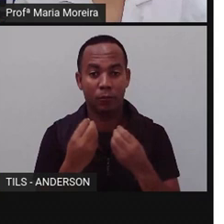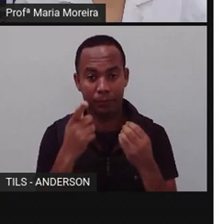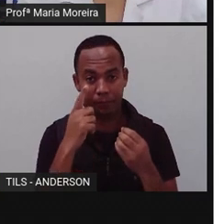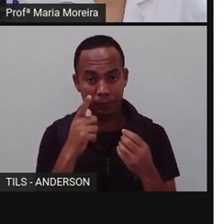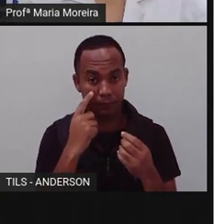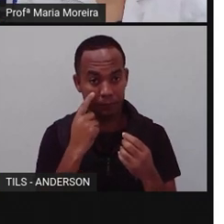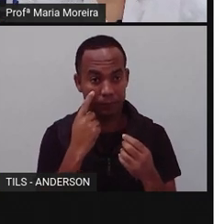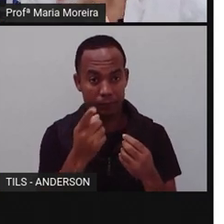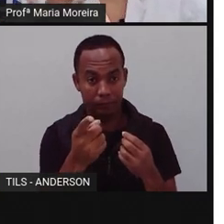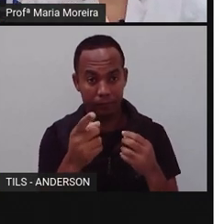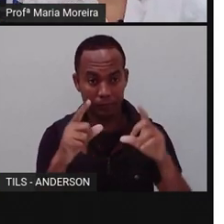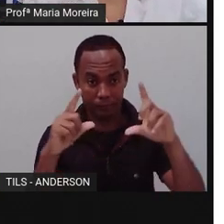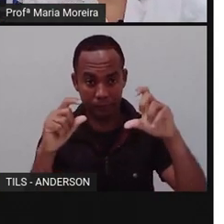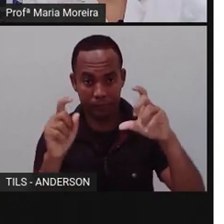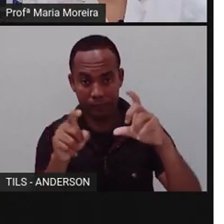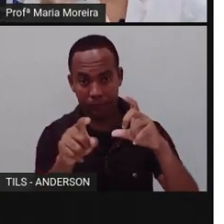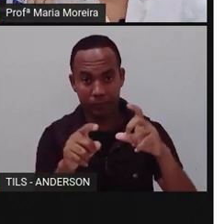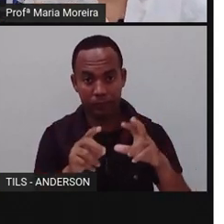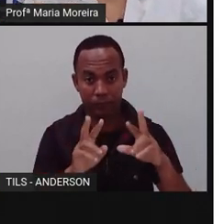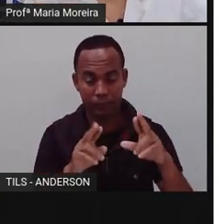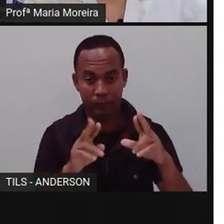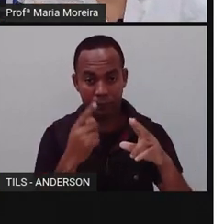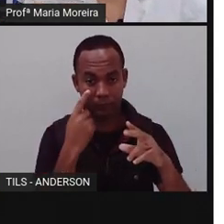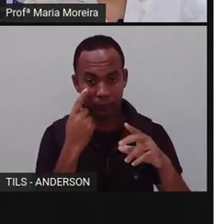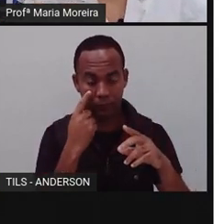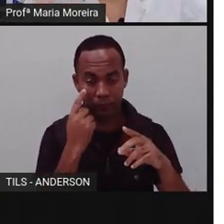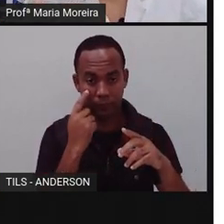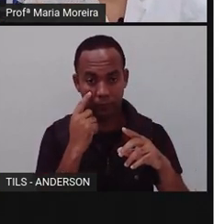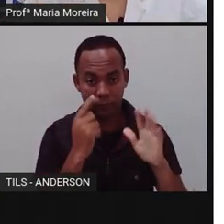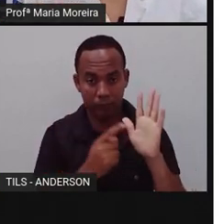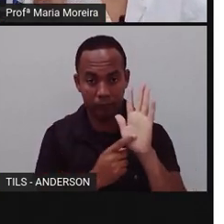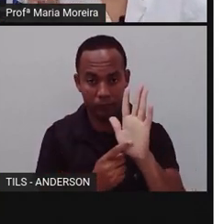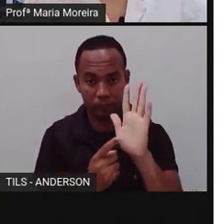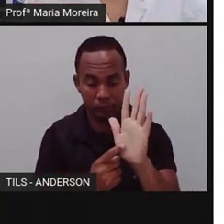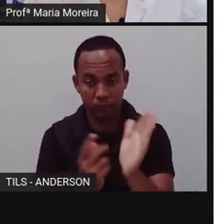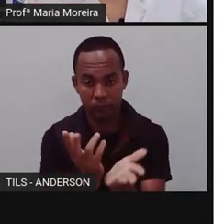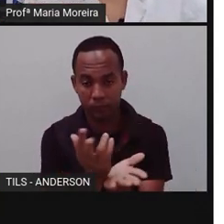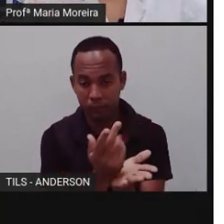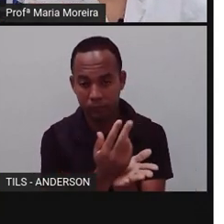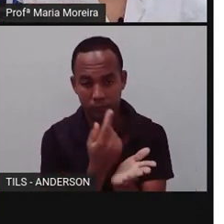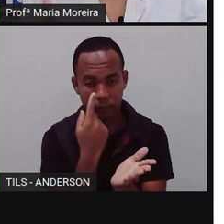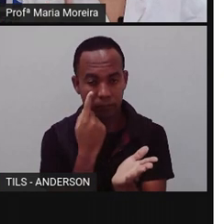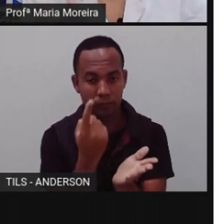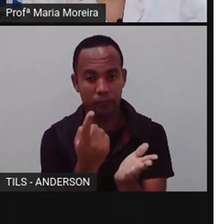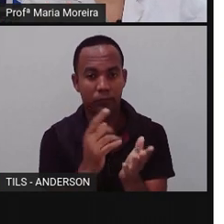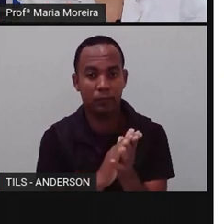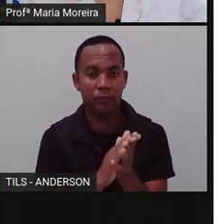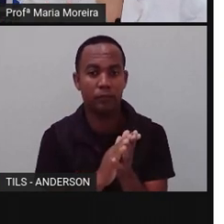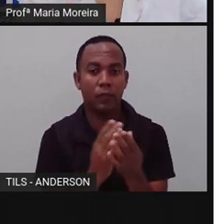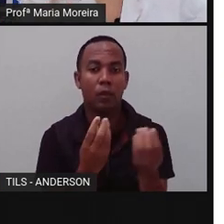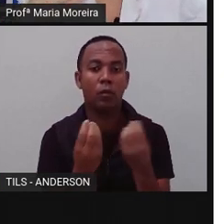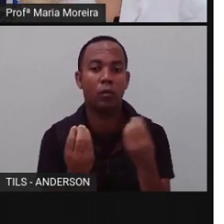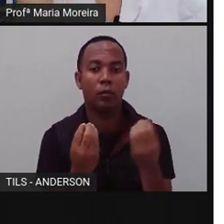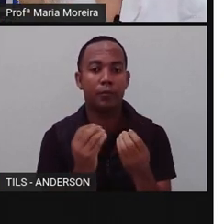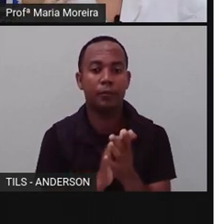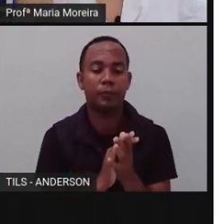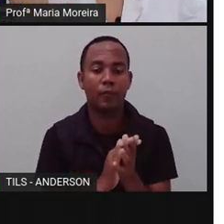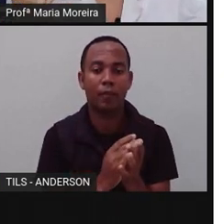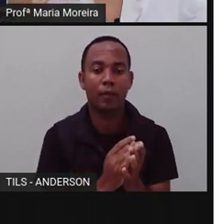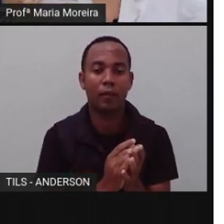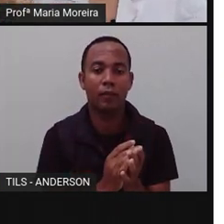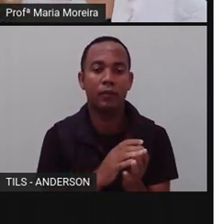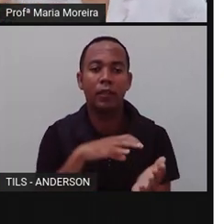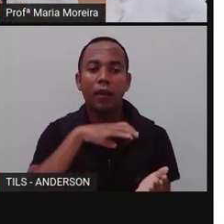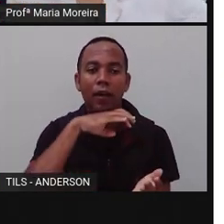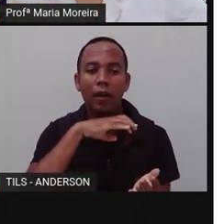da imagem, obviamente que não é exatamente dessa maneira, é uma representação, tá? É um desenho, é uma representação. Então, os animais